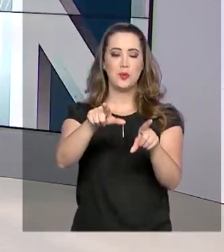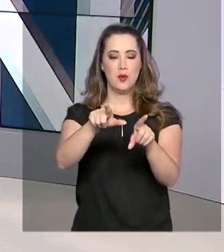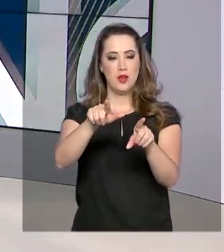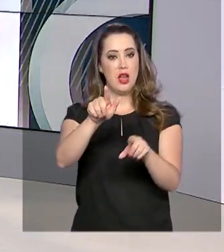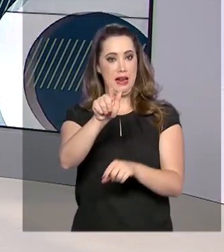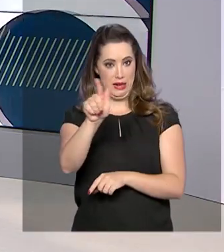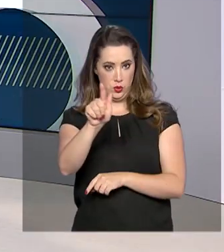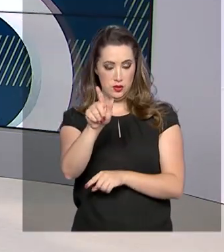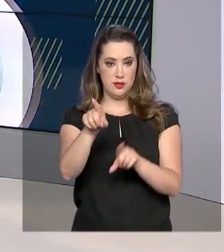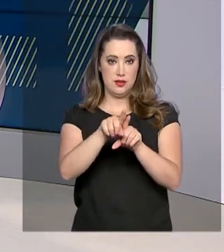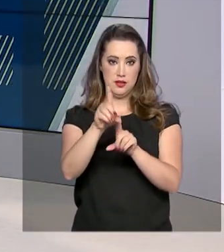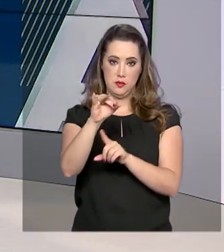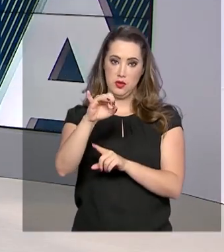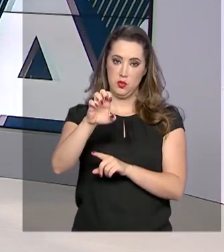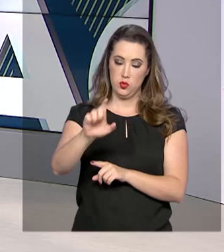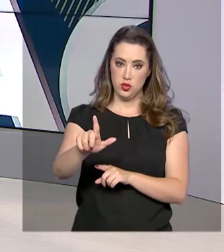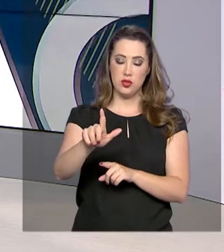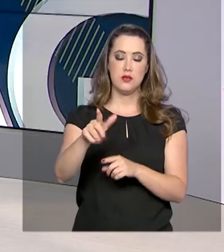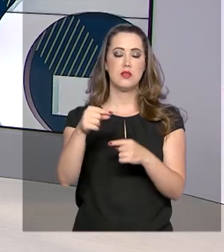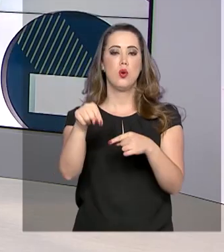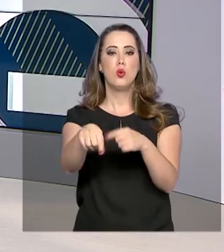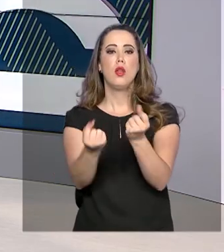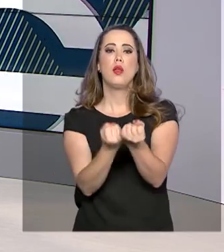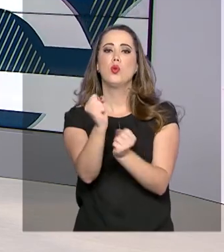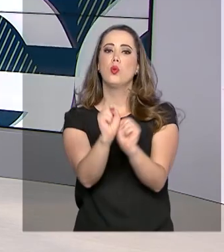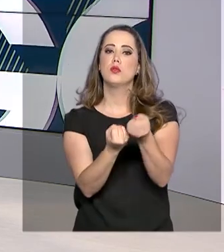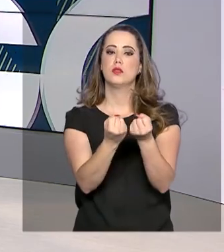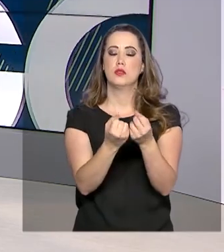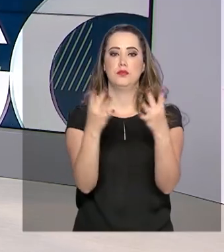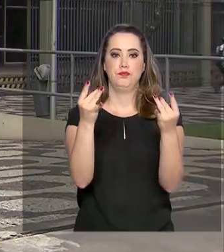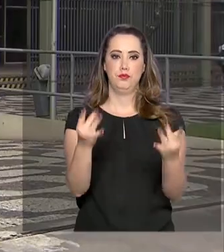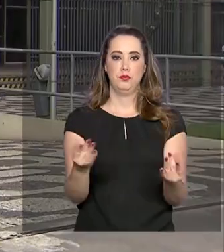nas refinarias. Os detalhes com o repórter Tiago Pimenta.